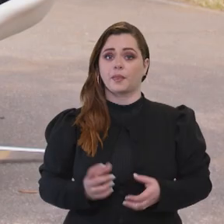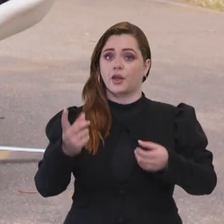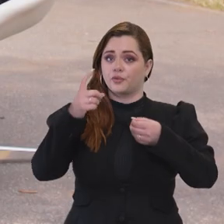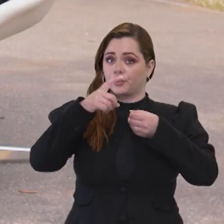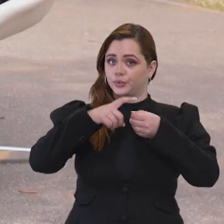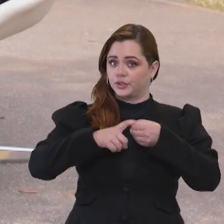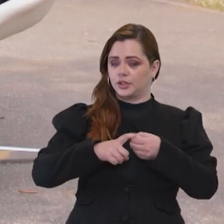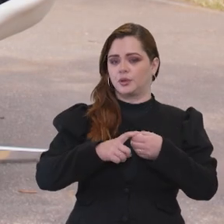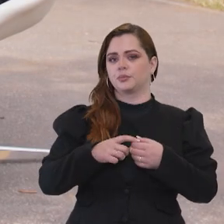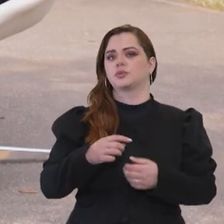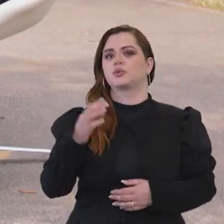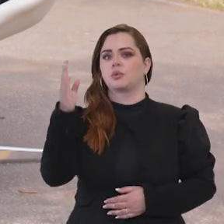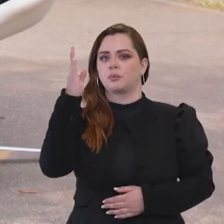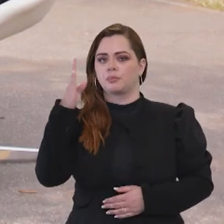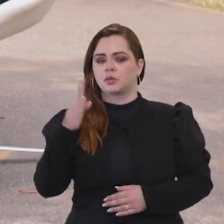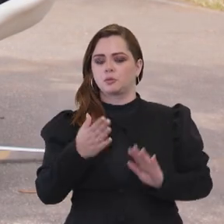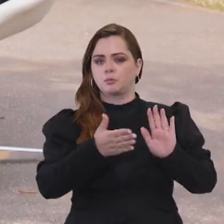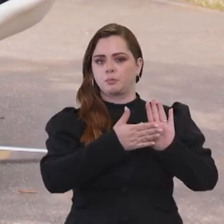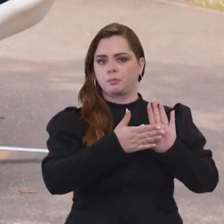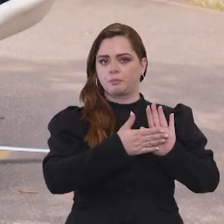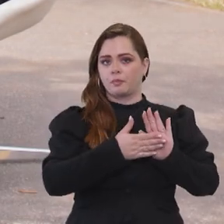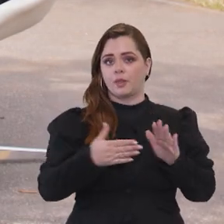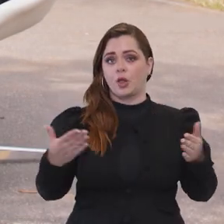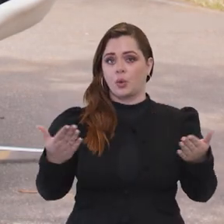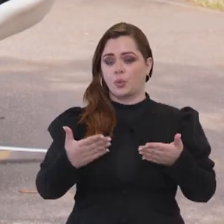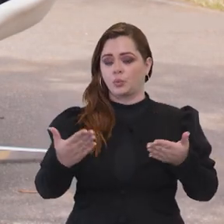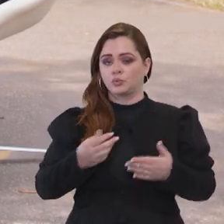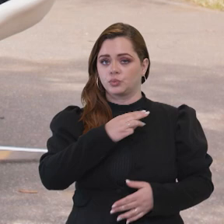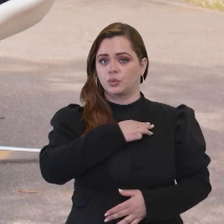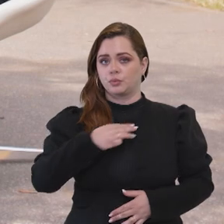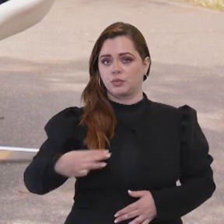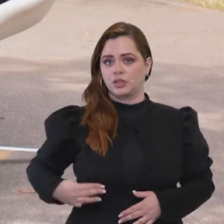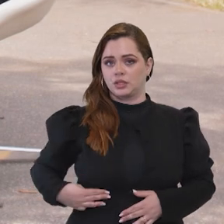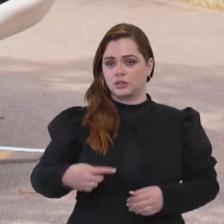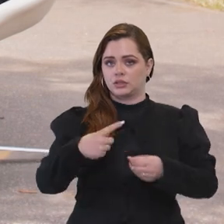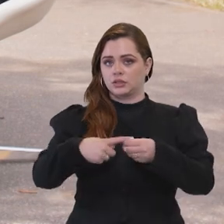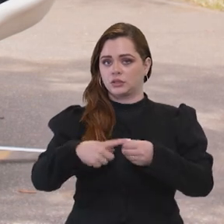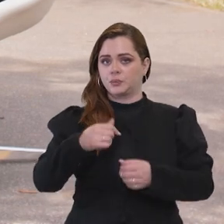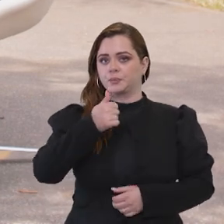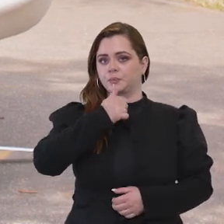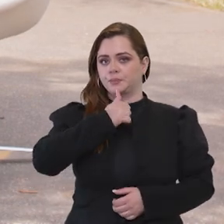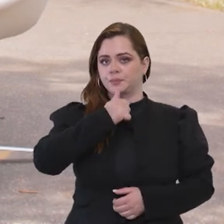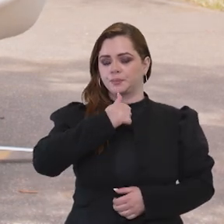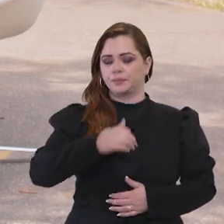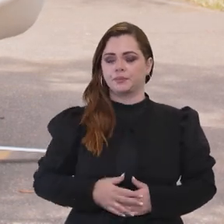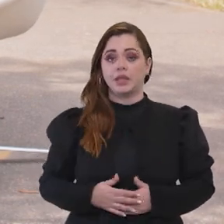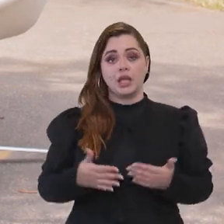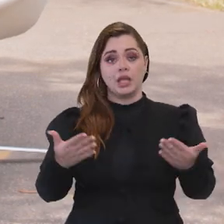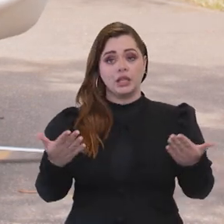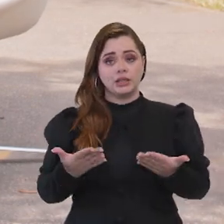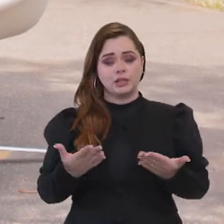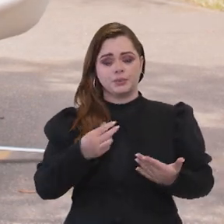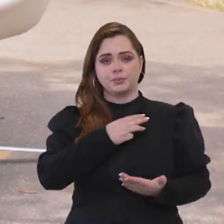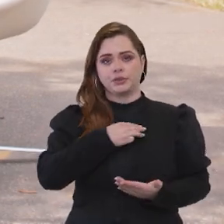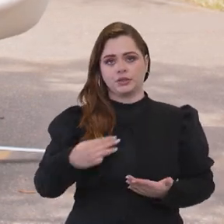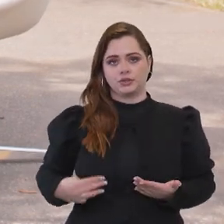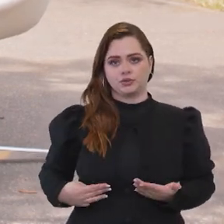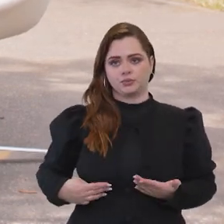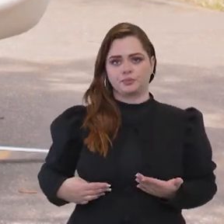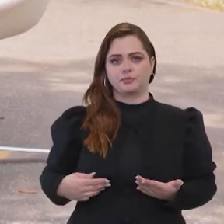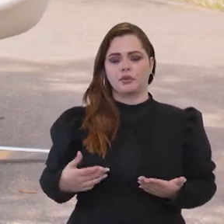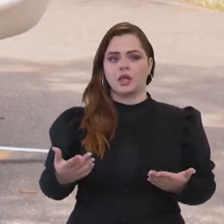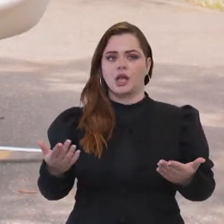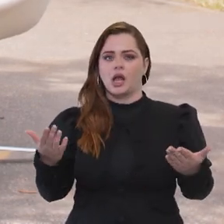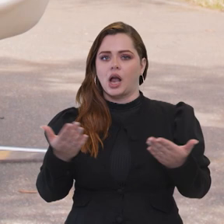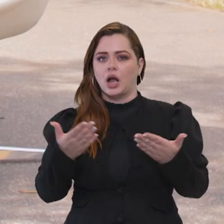Já estamos de volta com o Brasil em Pauta, hoje com o ministro da cidade, Jader Filho. Bom, ministro, recentemente,